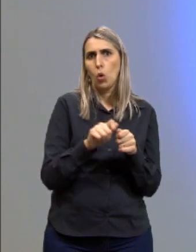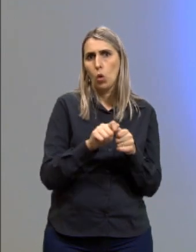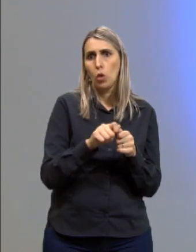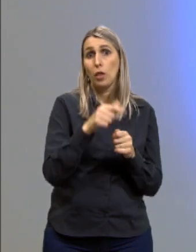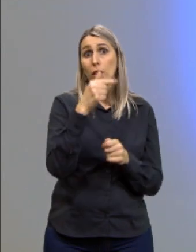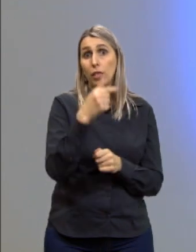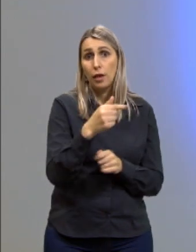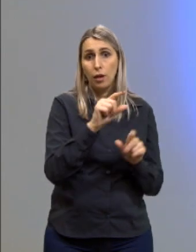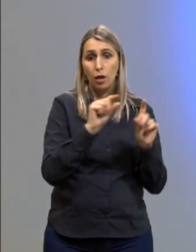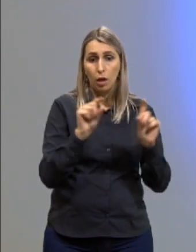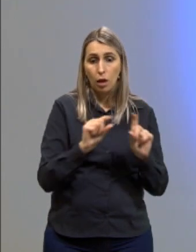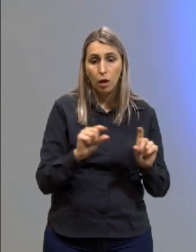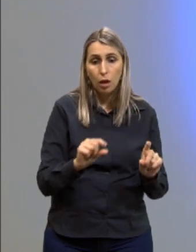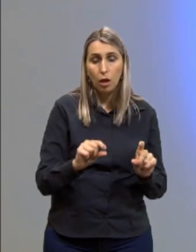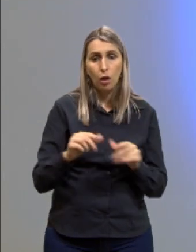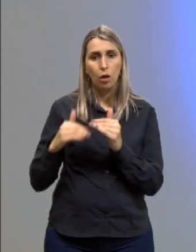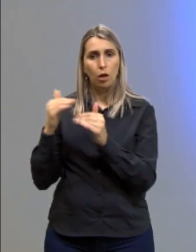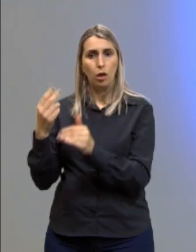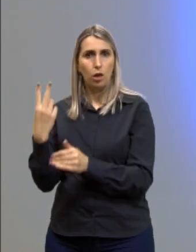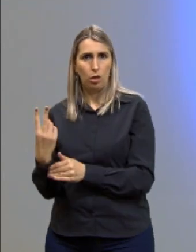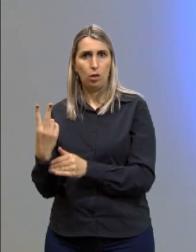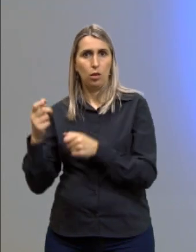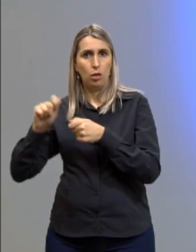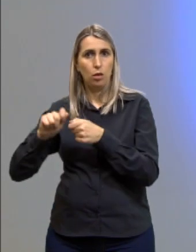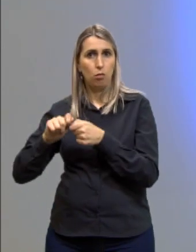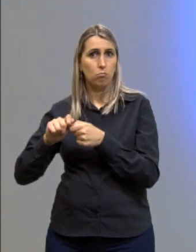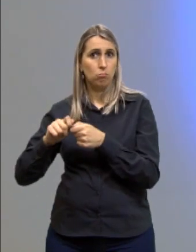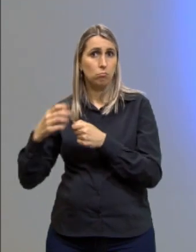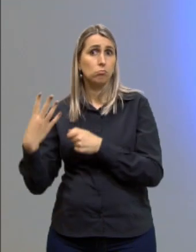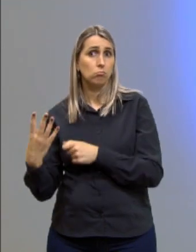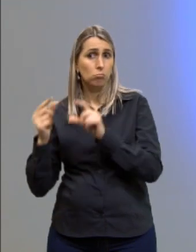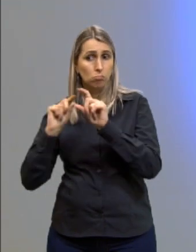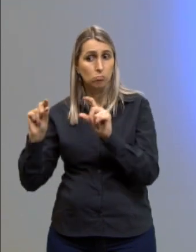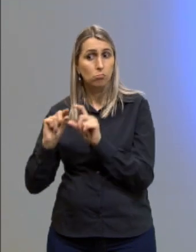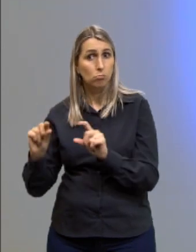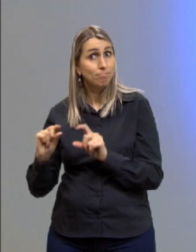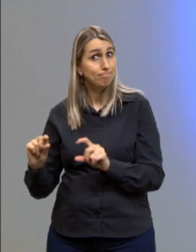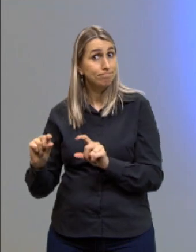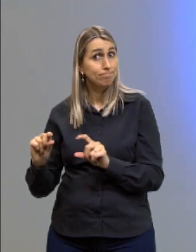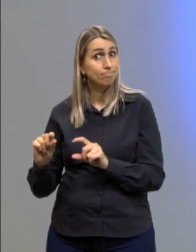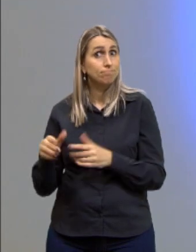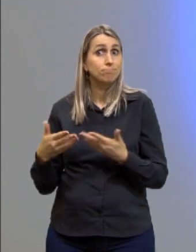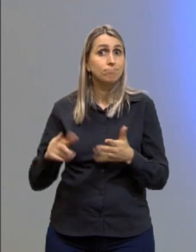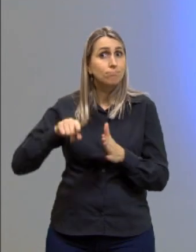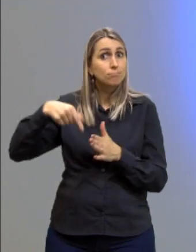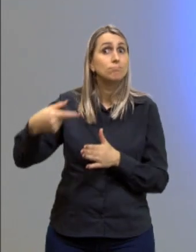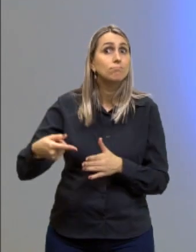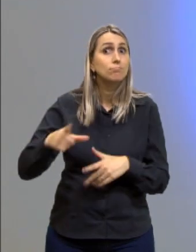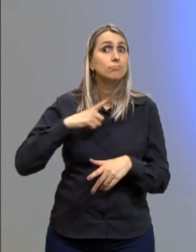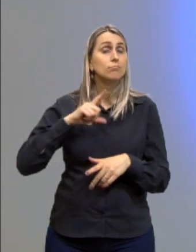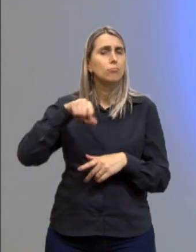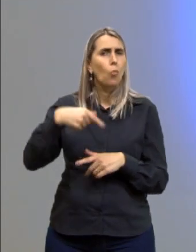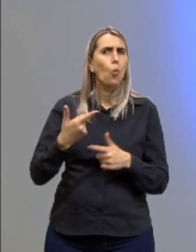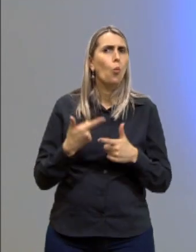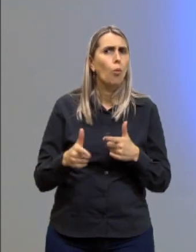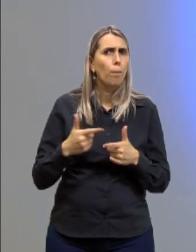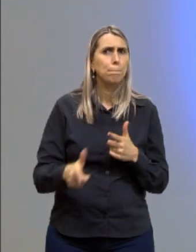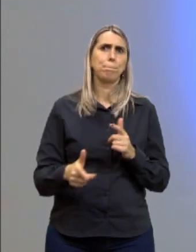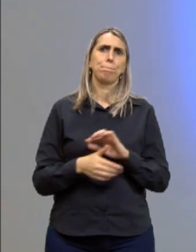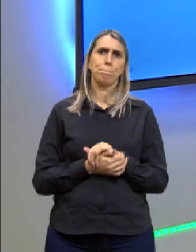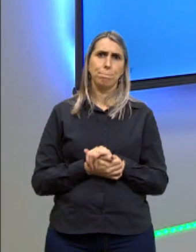7 linhas e no desenvolvimento 2 dele, ele faz 4 linhas. E, além disso, tem outro problema.